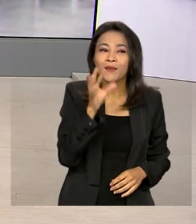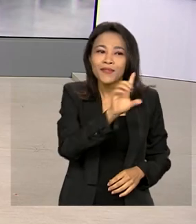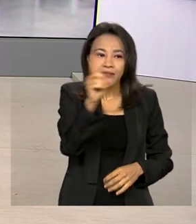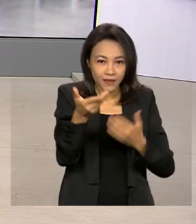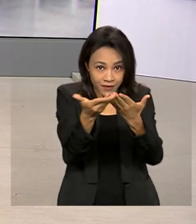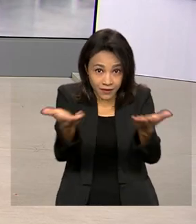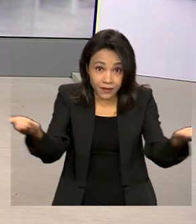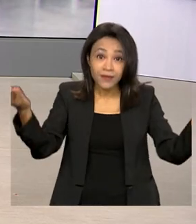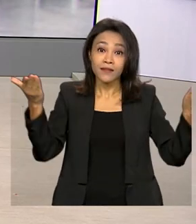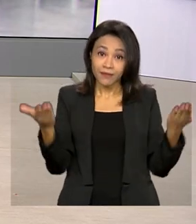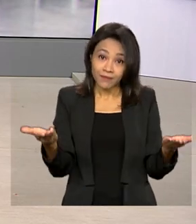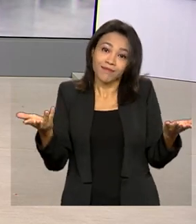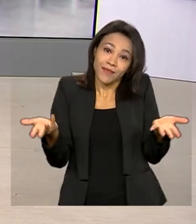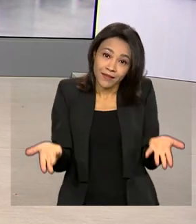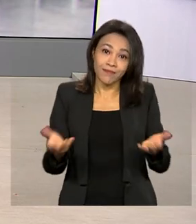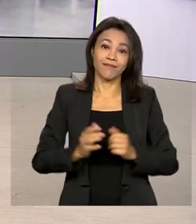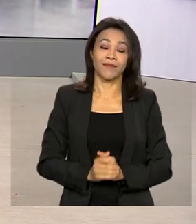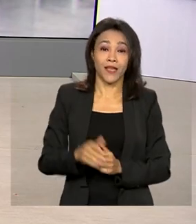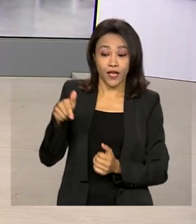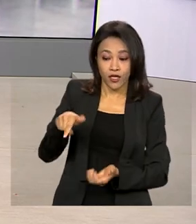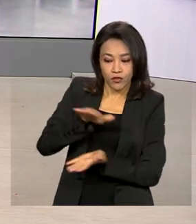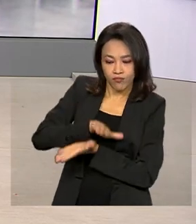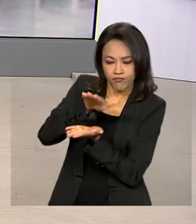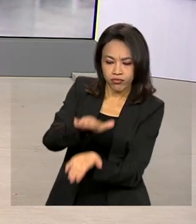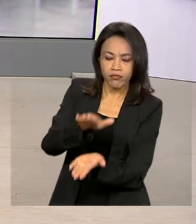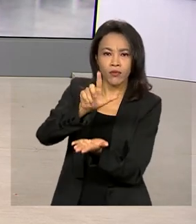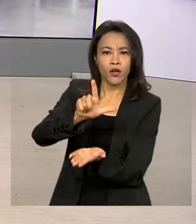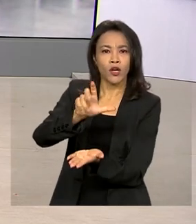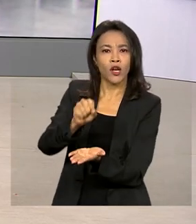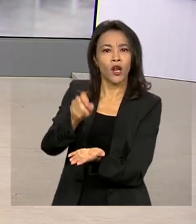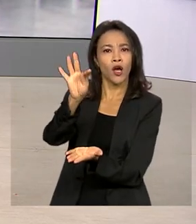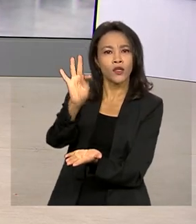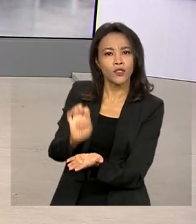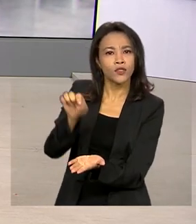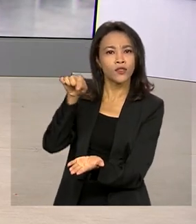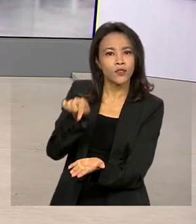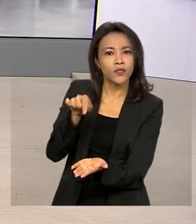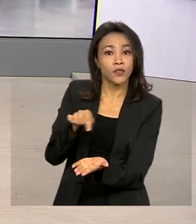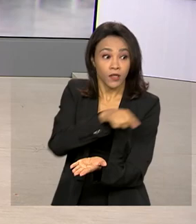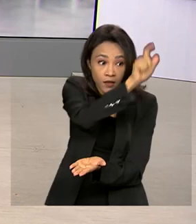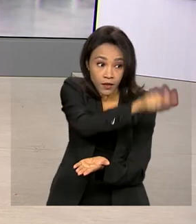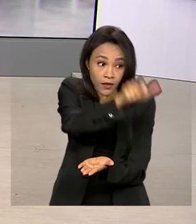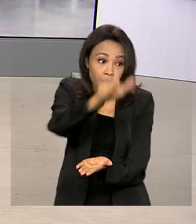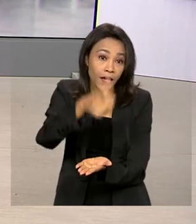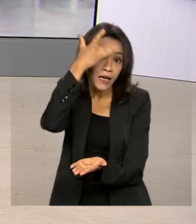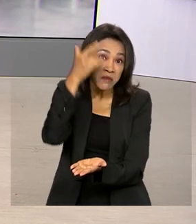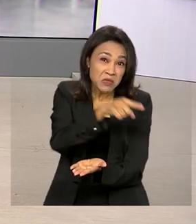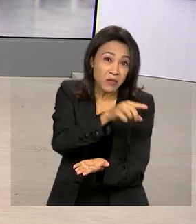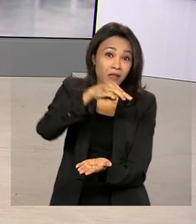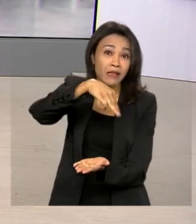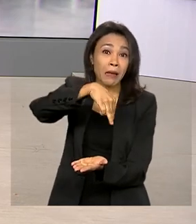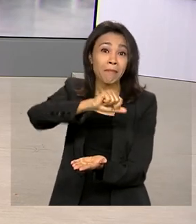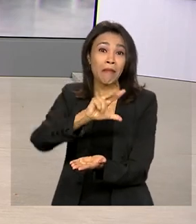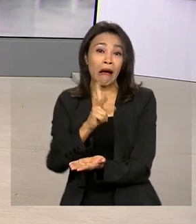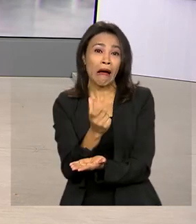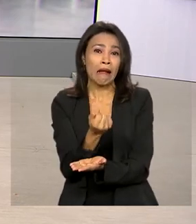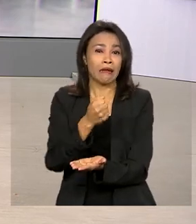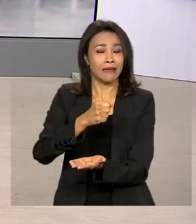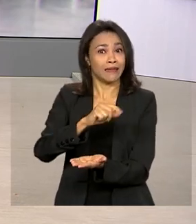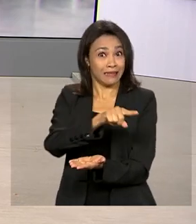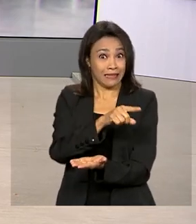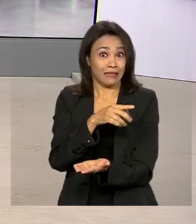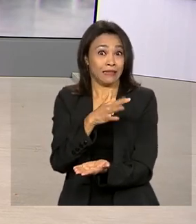você, bom dia a todos. É isso, né, esse lote ele vai atender àqueles contribuintes que caíram na malha fina, mas que já